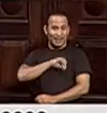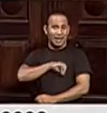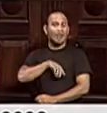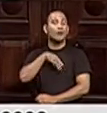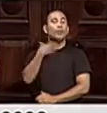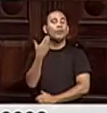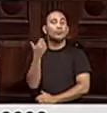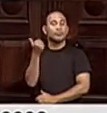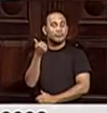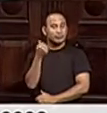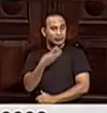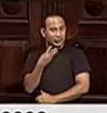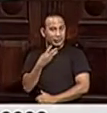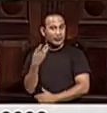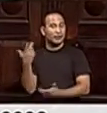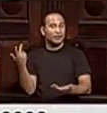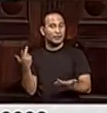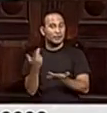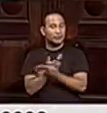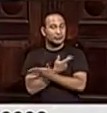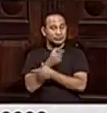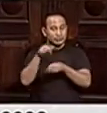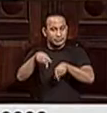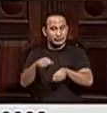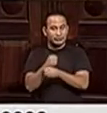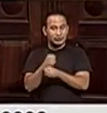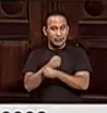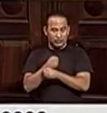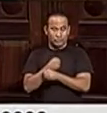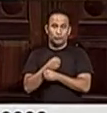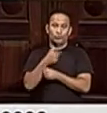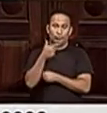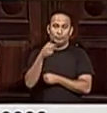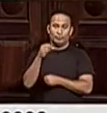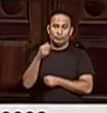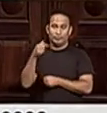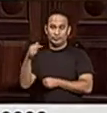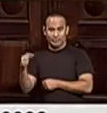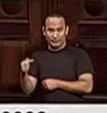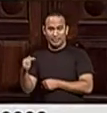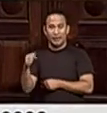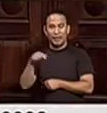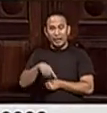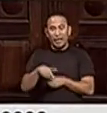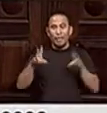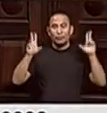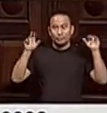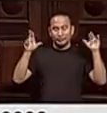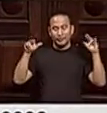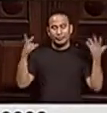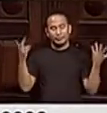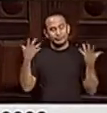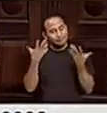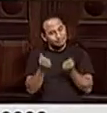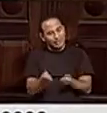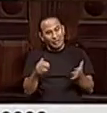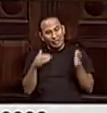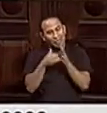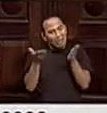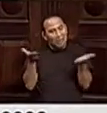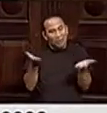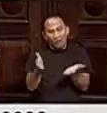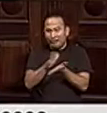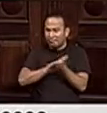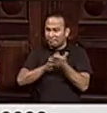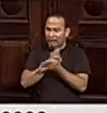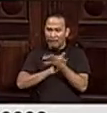13º salário devido nesse ano de 2017. Esse é um tema urgente, é um tema relevante. Até agora o empréstimo não foi